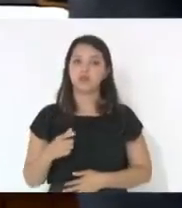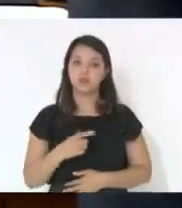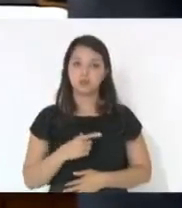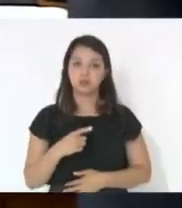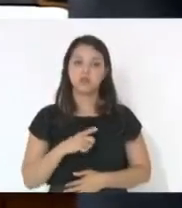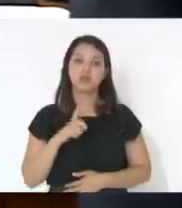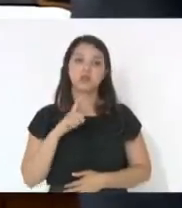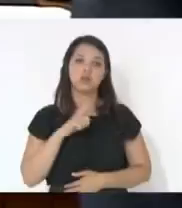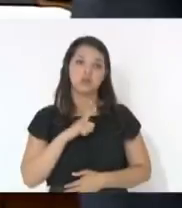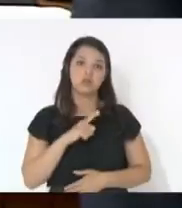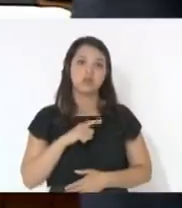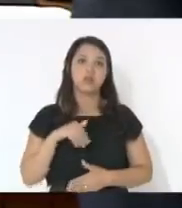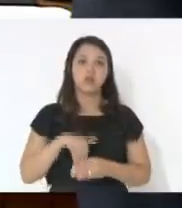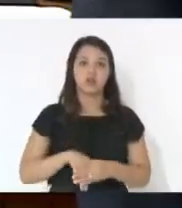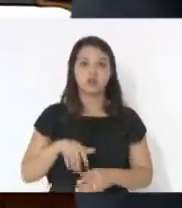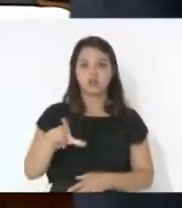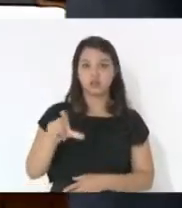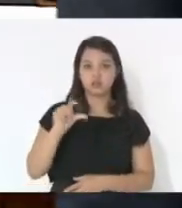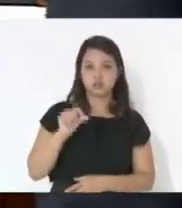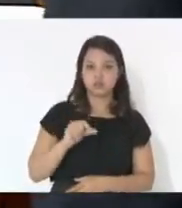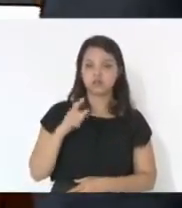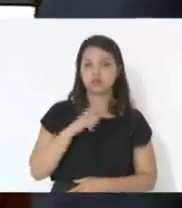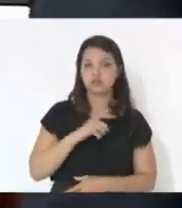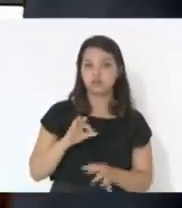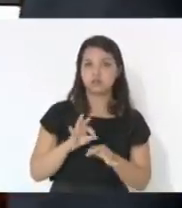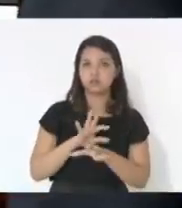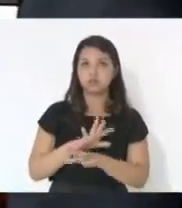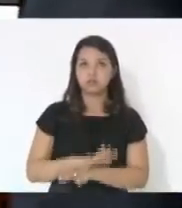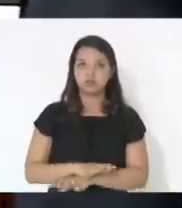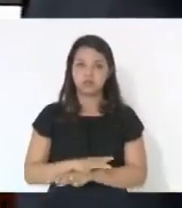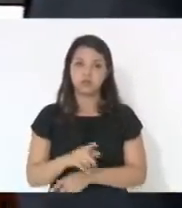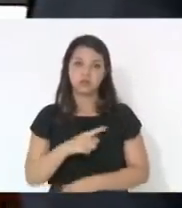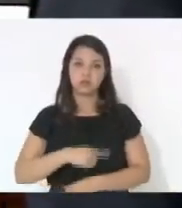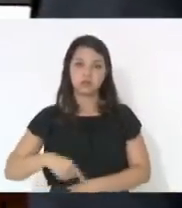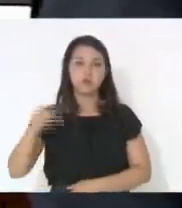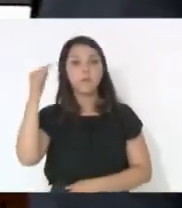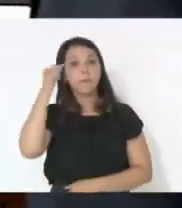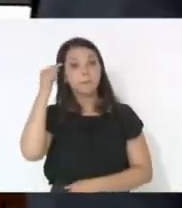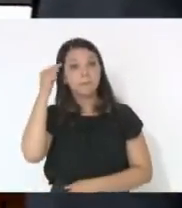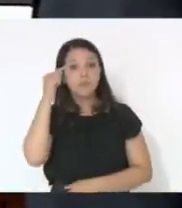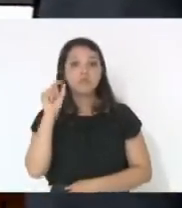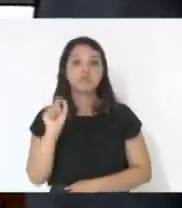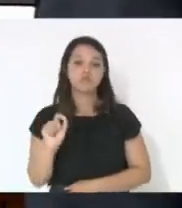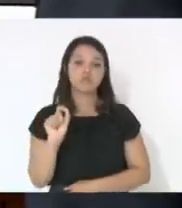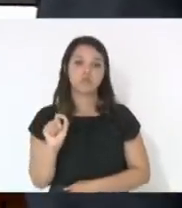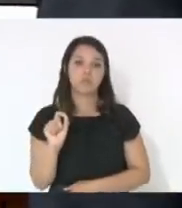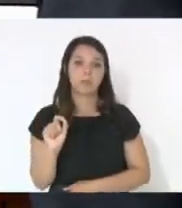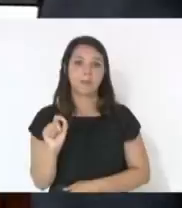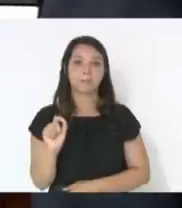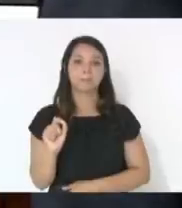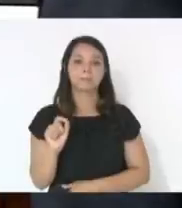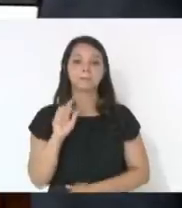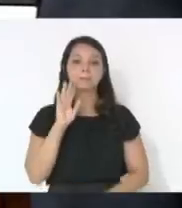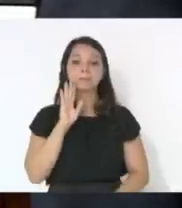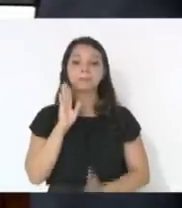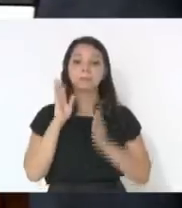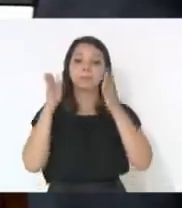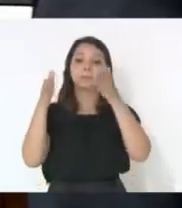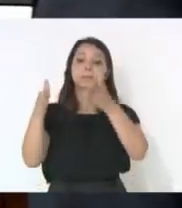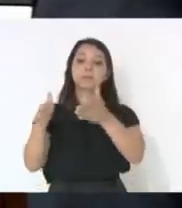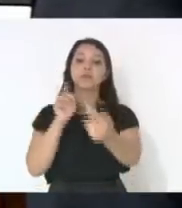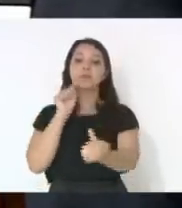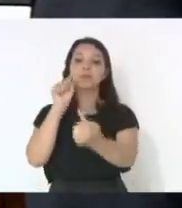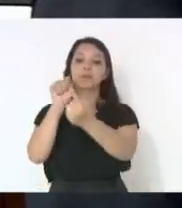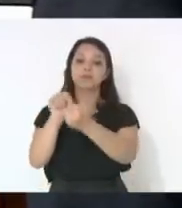uma eleição e o que nós temos que pensar aqui é exatamente no objetivo e o objetivo